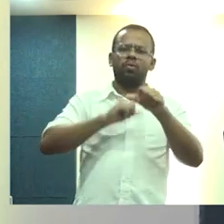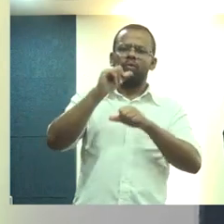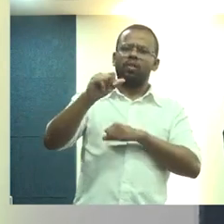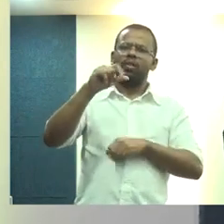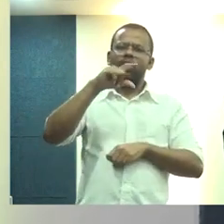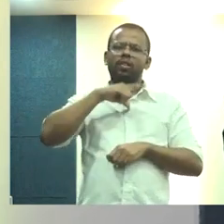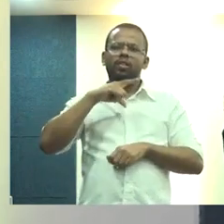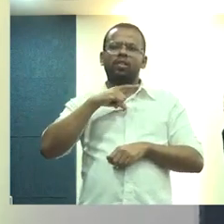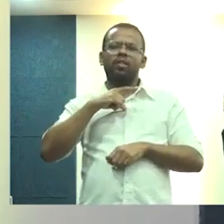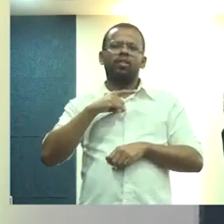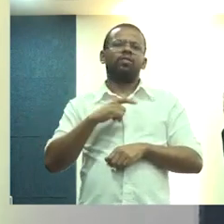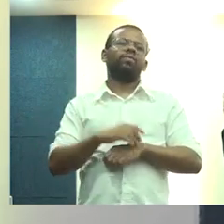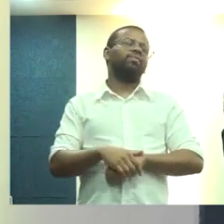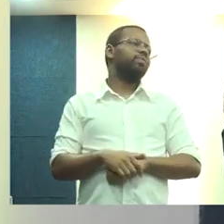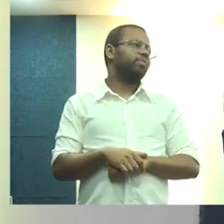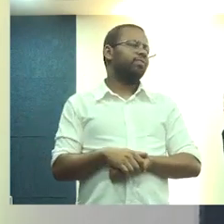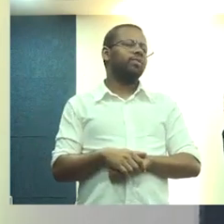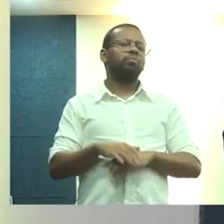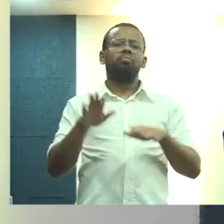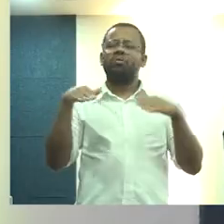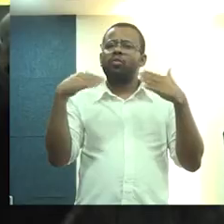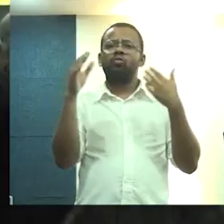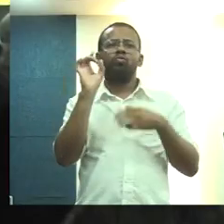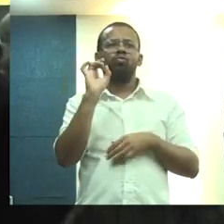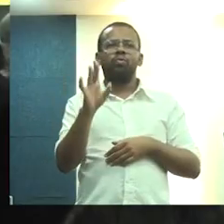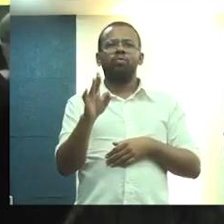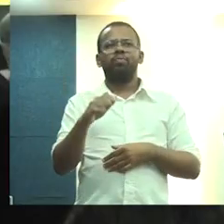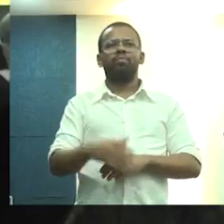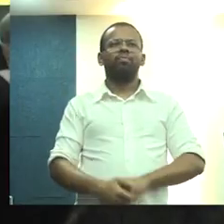gente colocou ali, ninguém apaga. É isso.